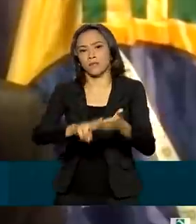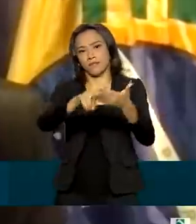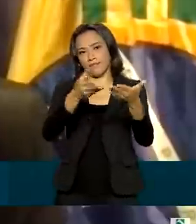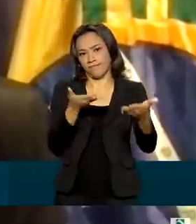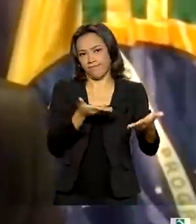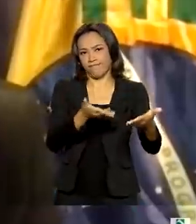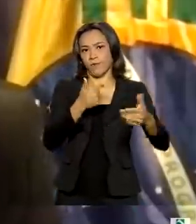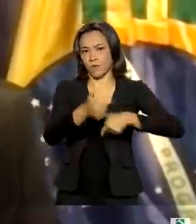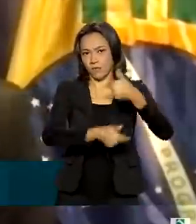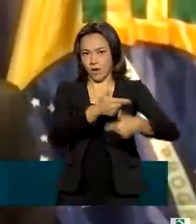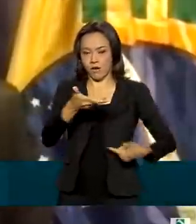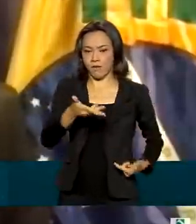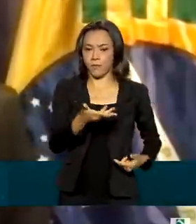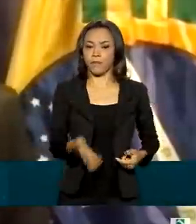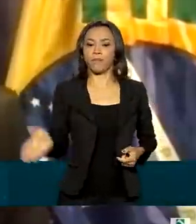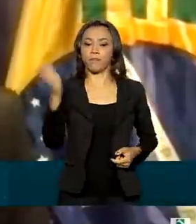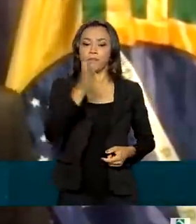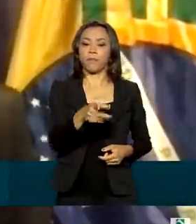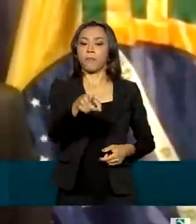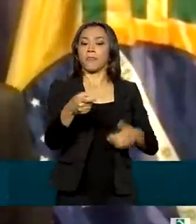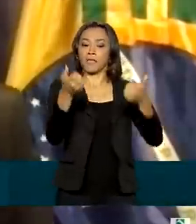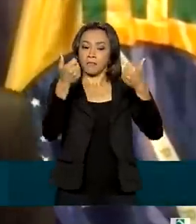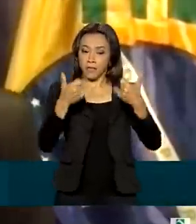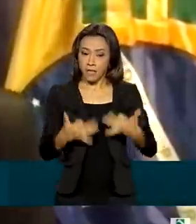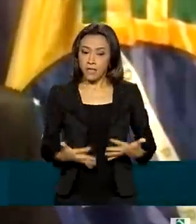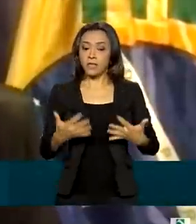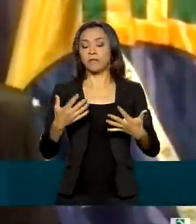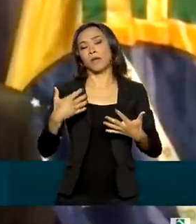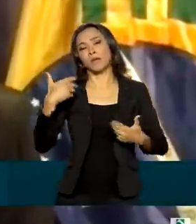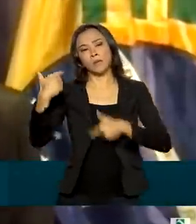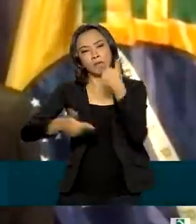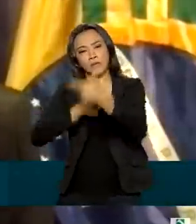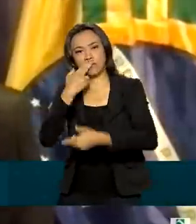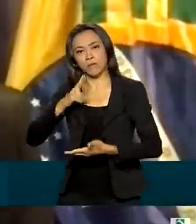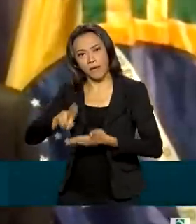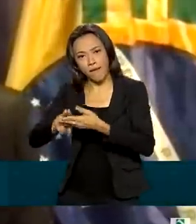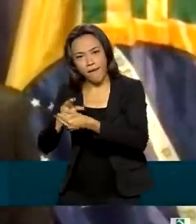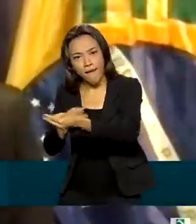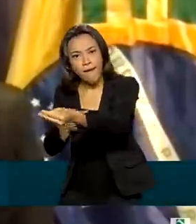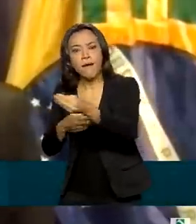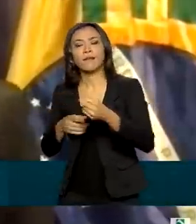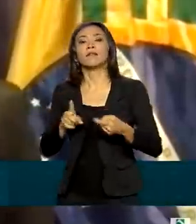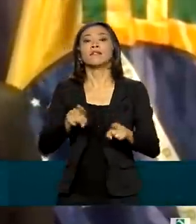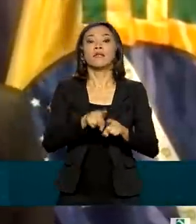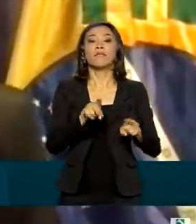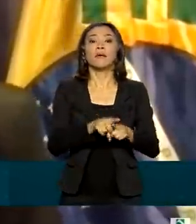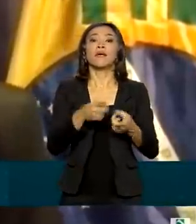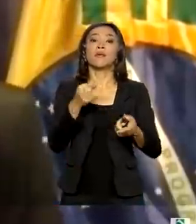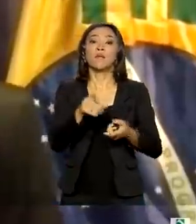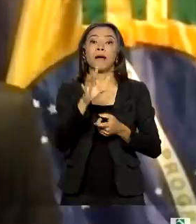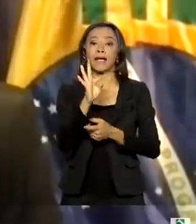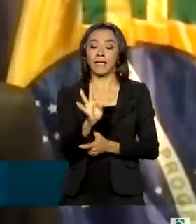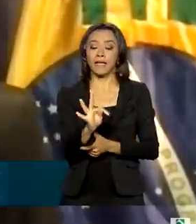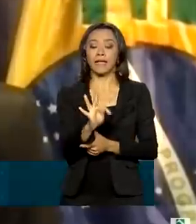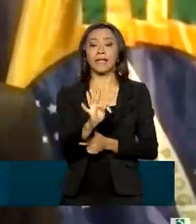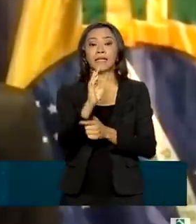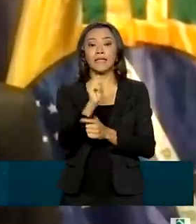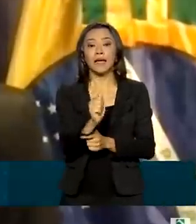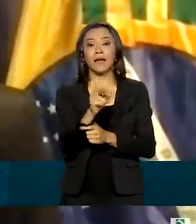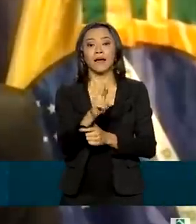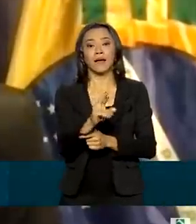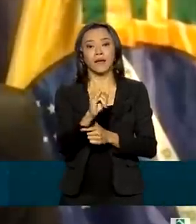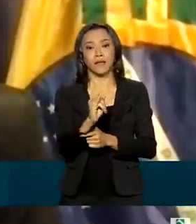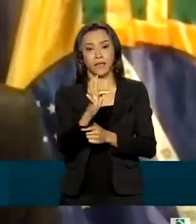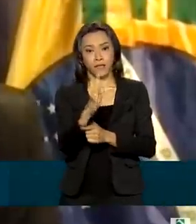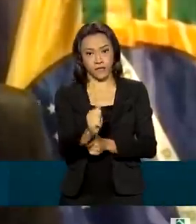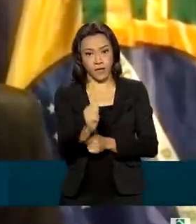manutenção da exclusividade da empresa para o serviço de carta, a criação de uma tarifa social para atender os usuários que não tenham condições